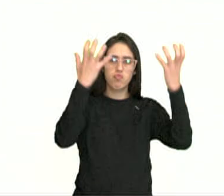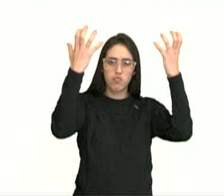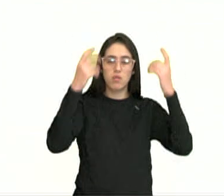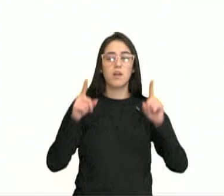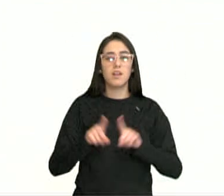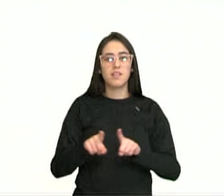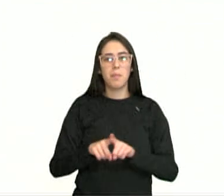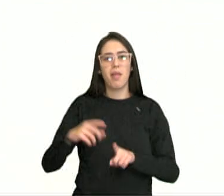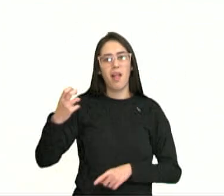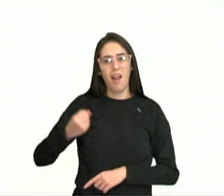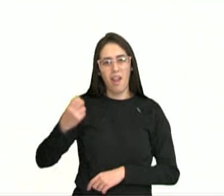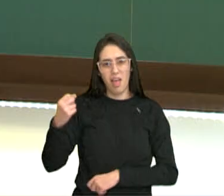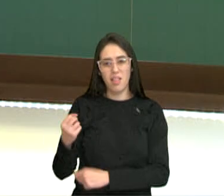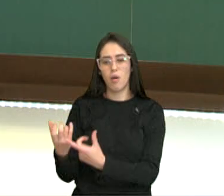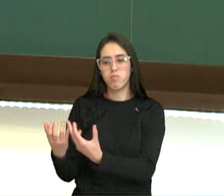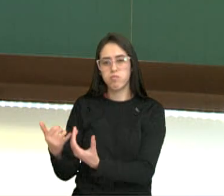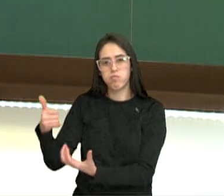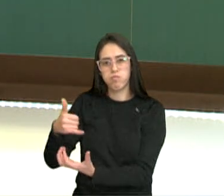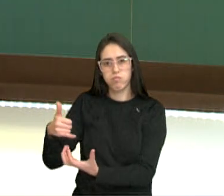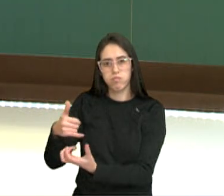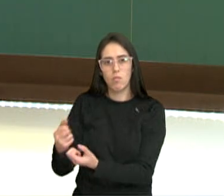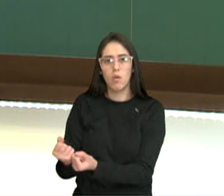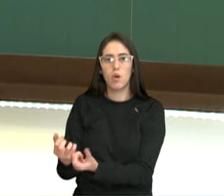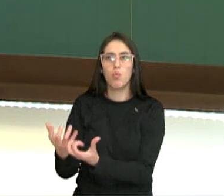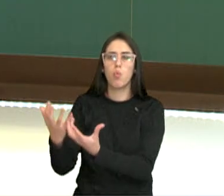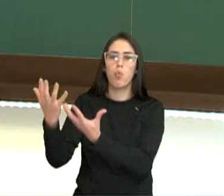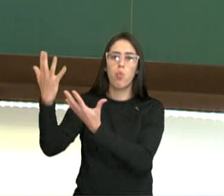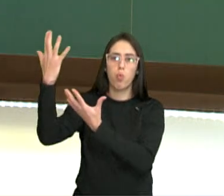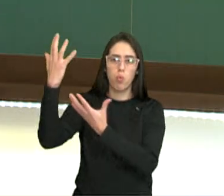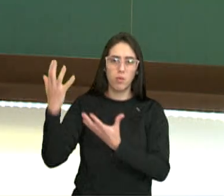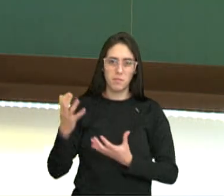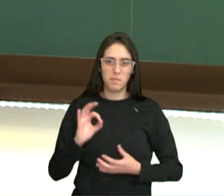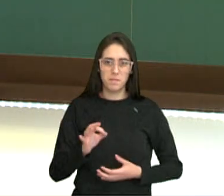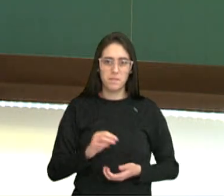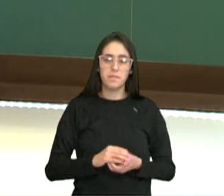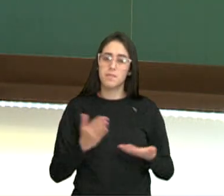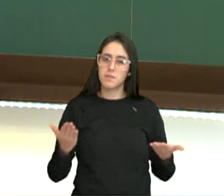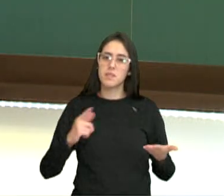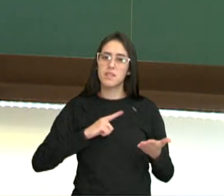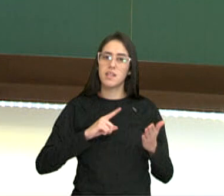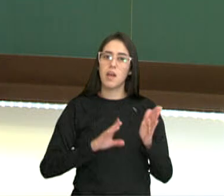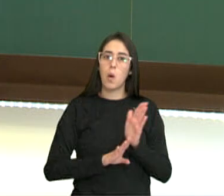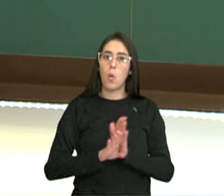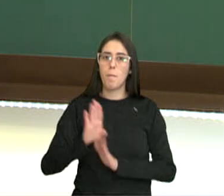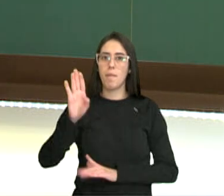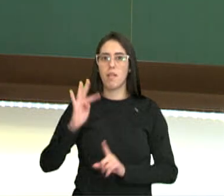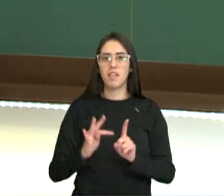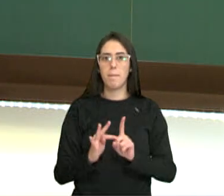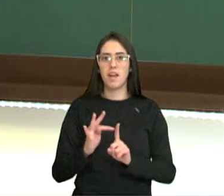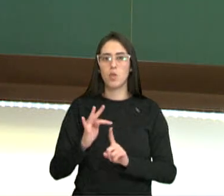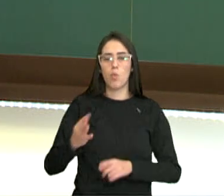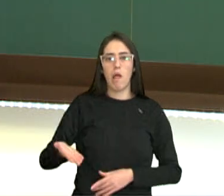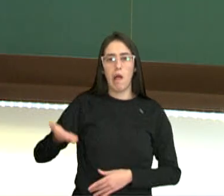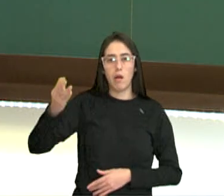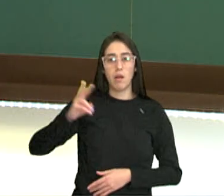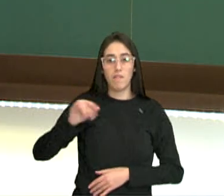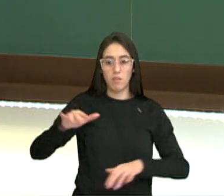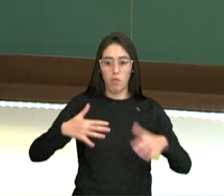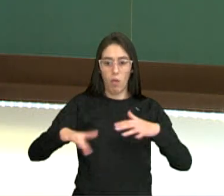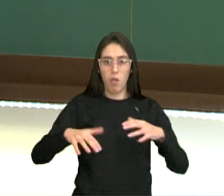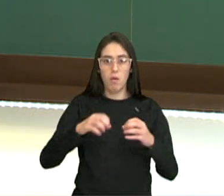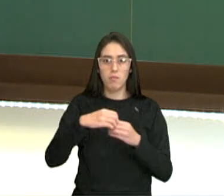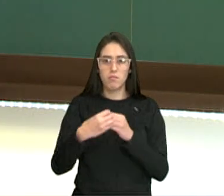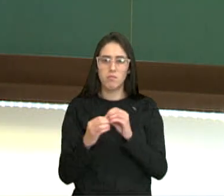e a ebulição do leite também, líquido passando para o vapor. Então, eu tenho um aumento da temperatura que vai agitar mais as